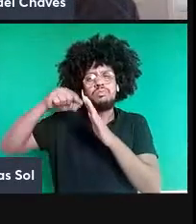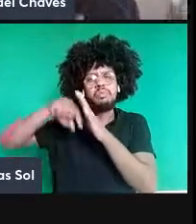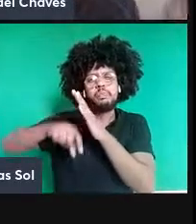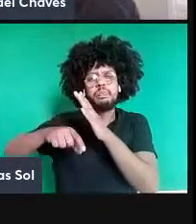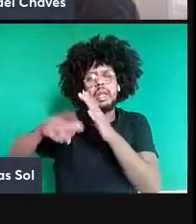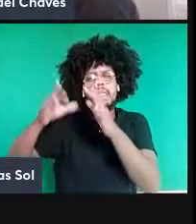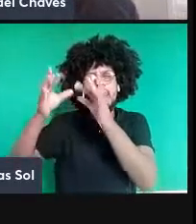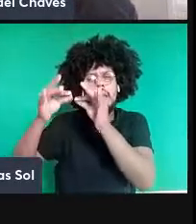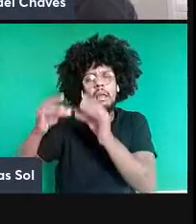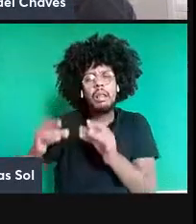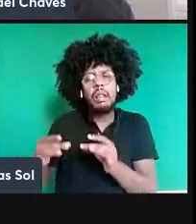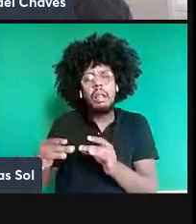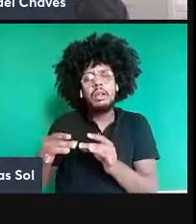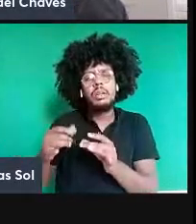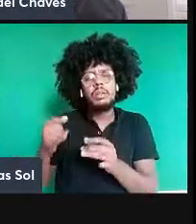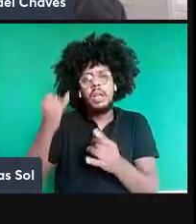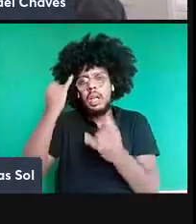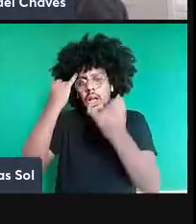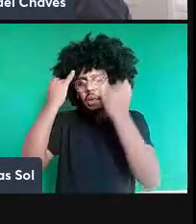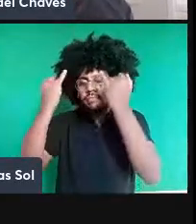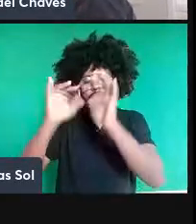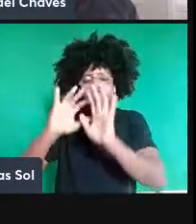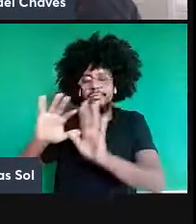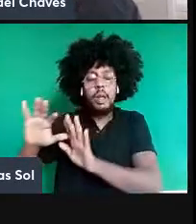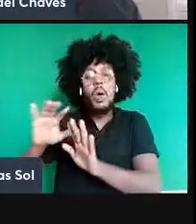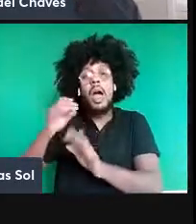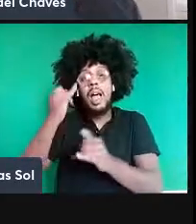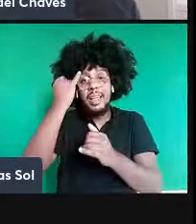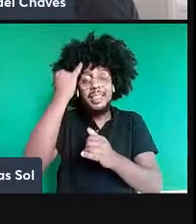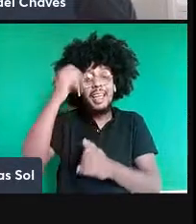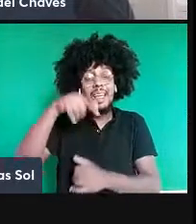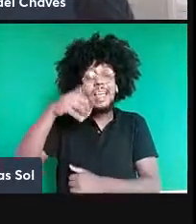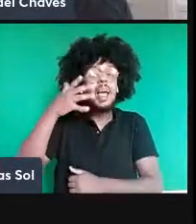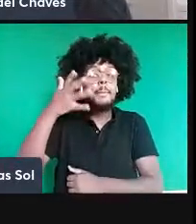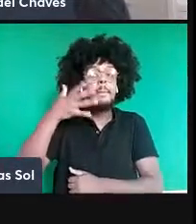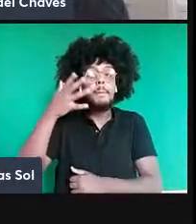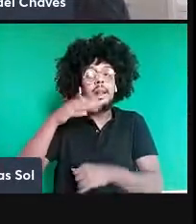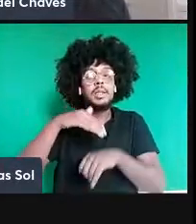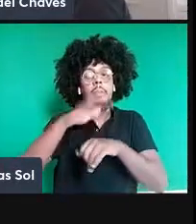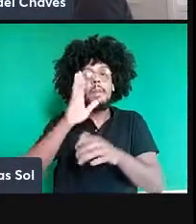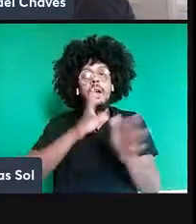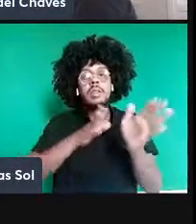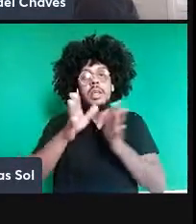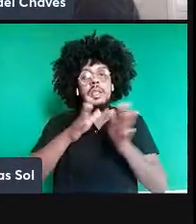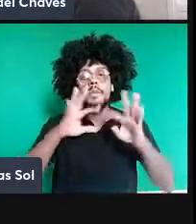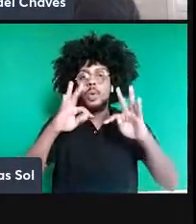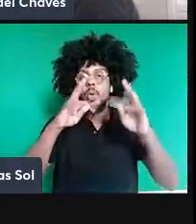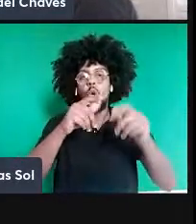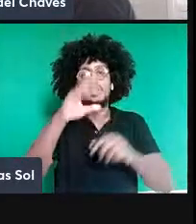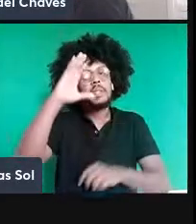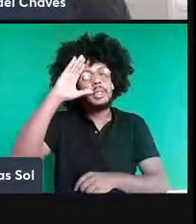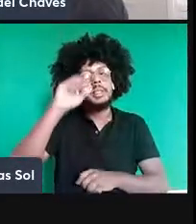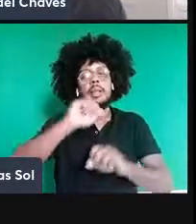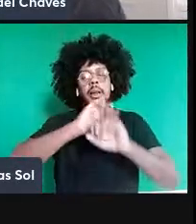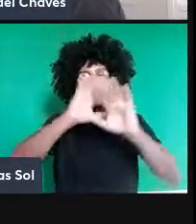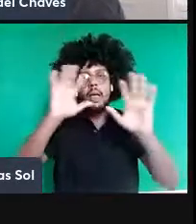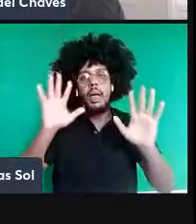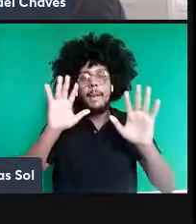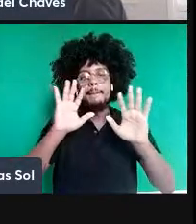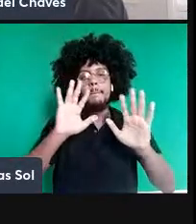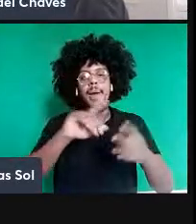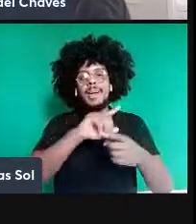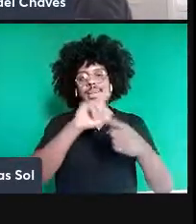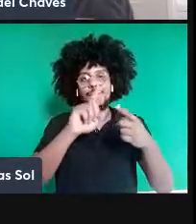a ideia é que seja uma palestra mais acessível a todas, mas uma das consequências desses postulados da quântica é a